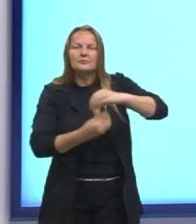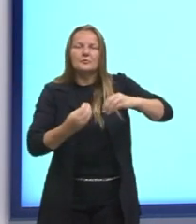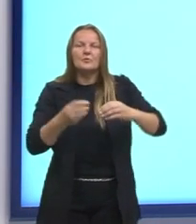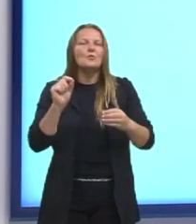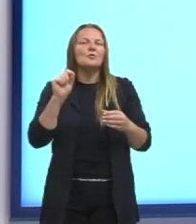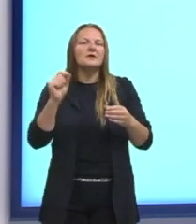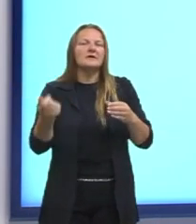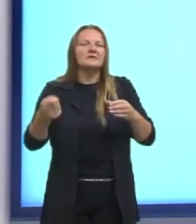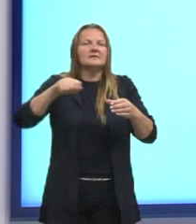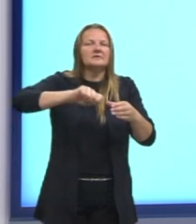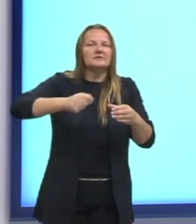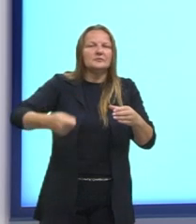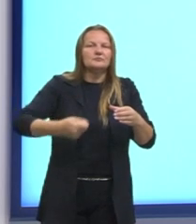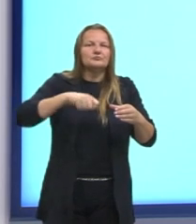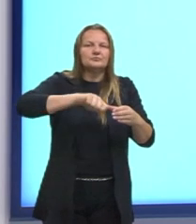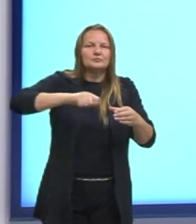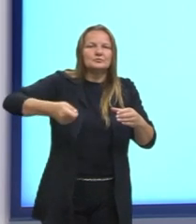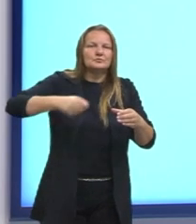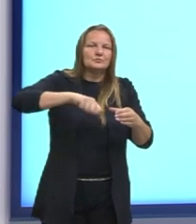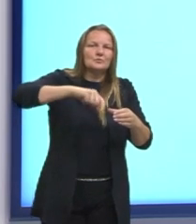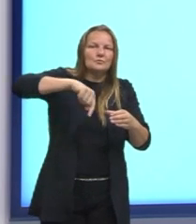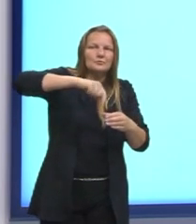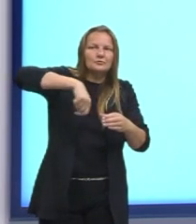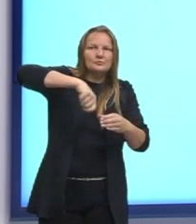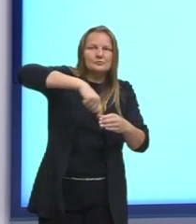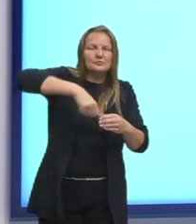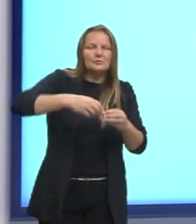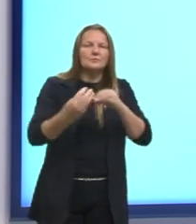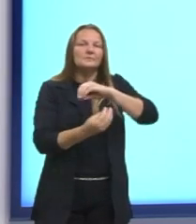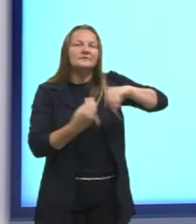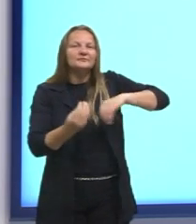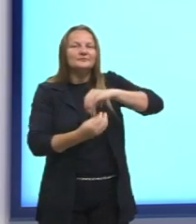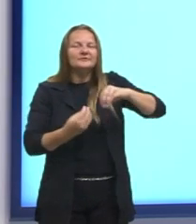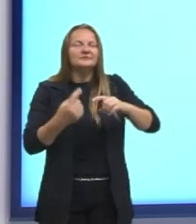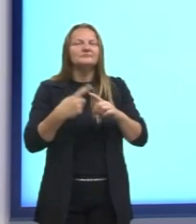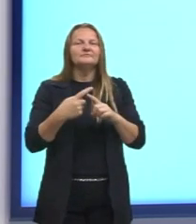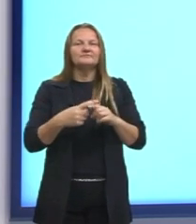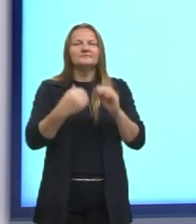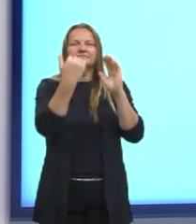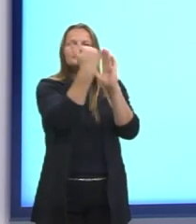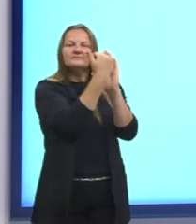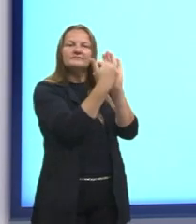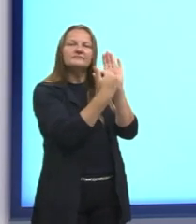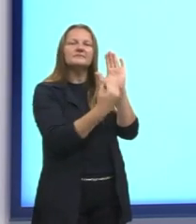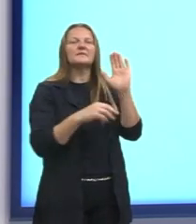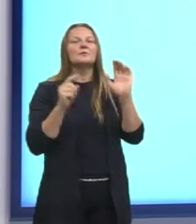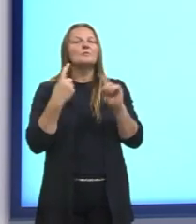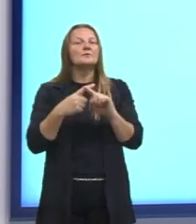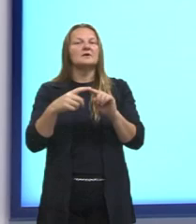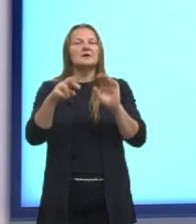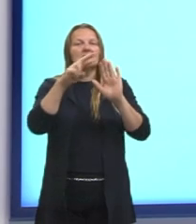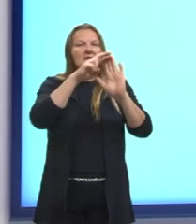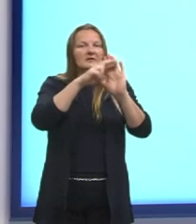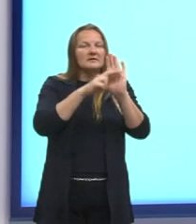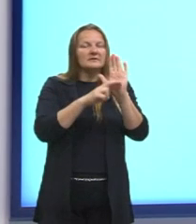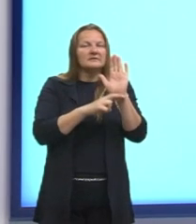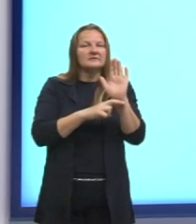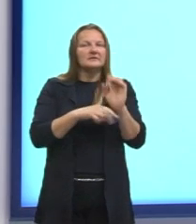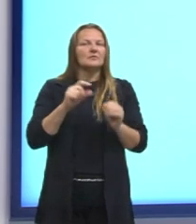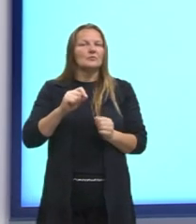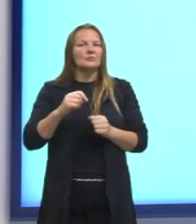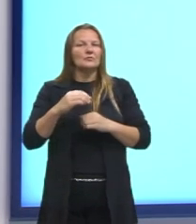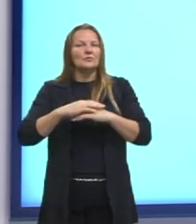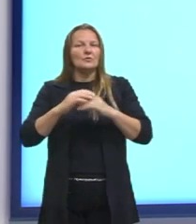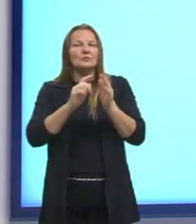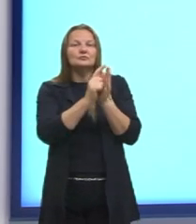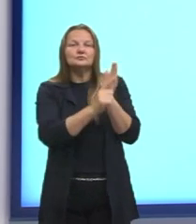esses? Aí, a pergunta é, retomando, descrever esse processo de formação, como se formou a língua inglesa, ok, e o